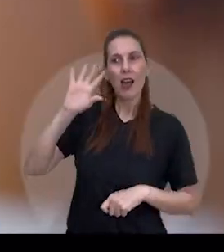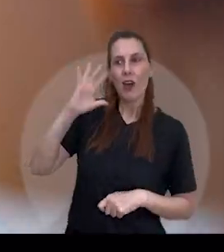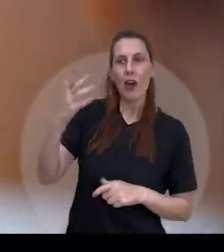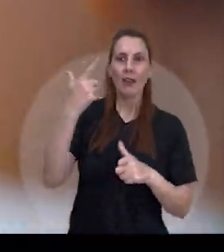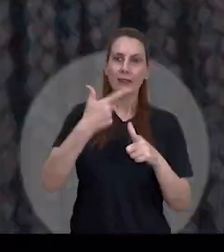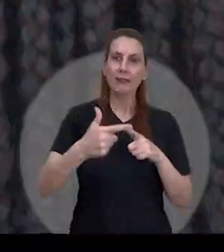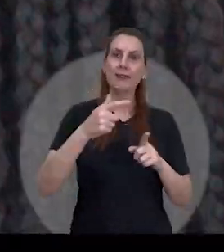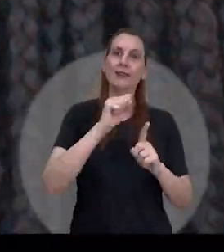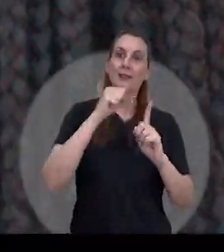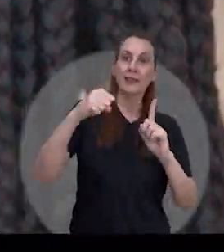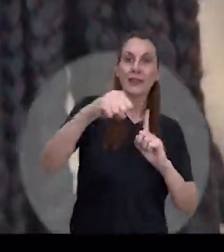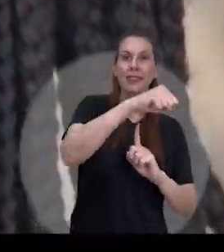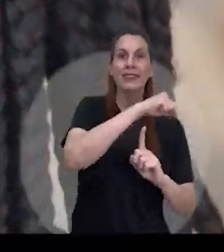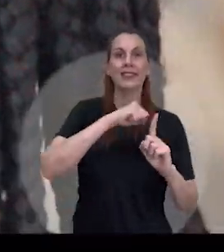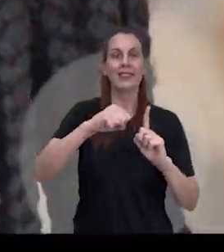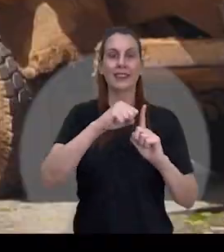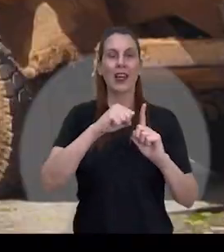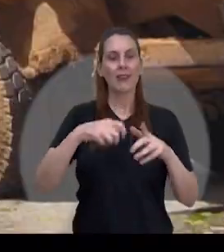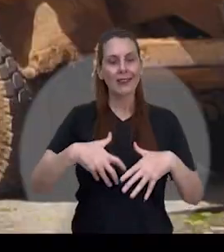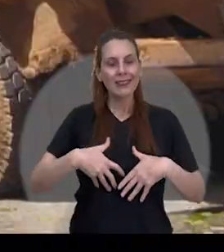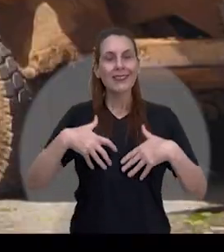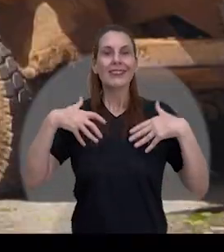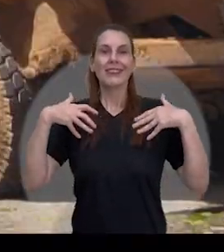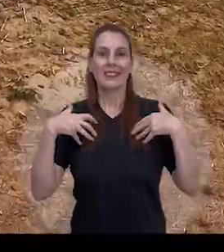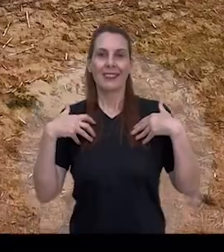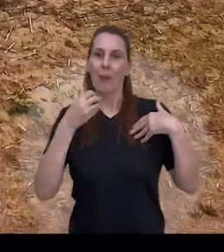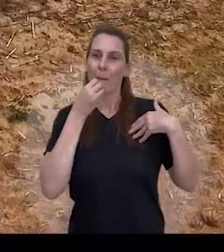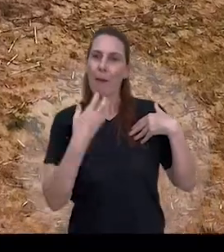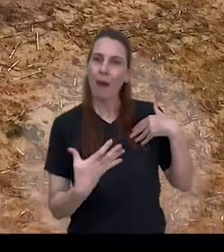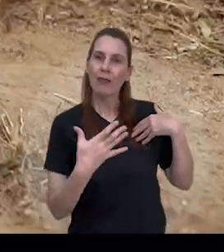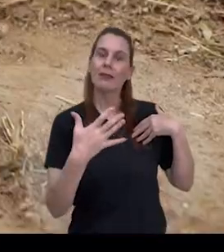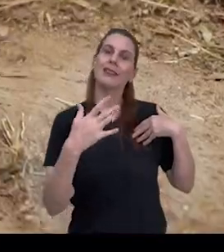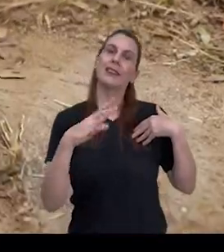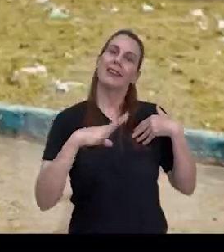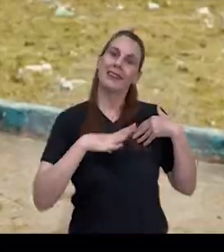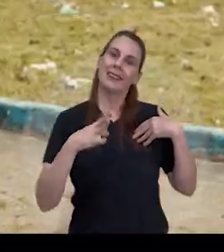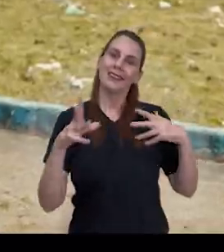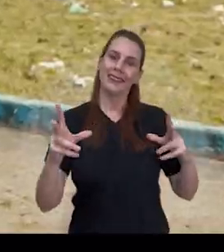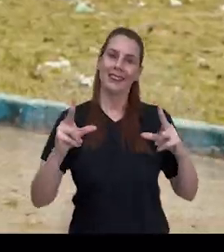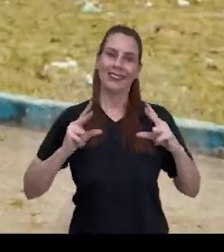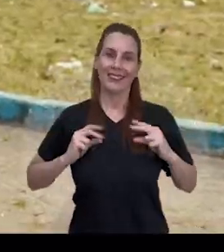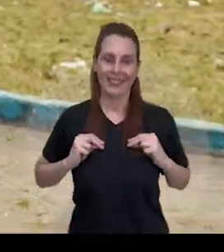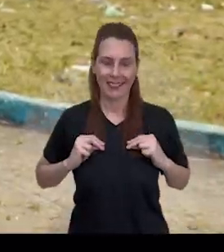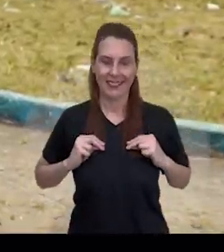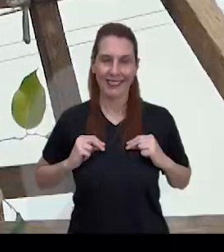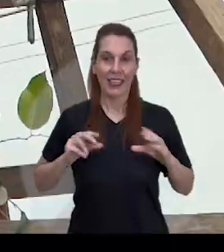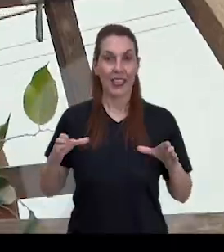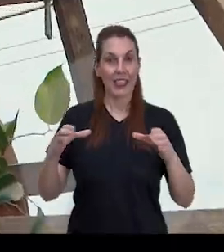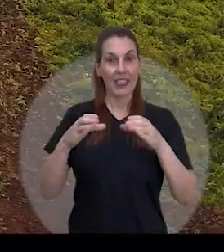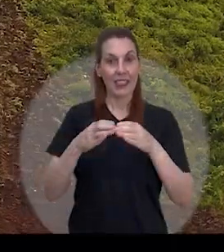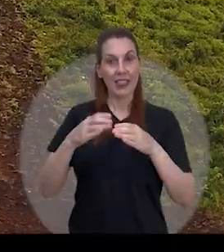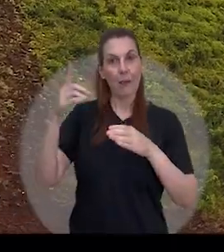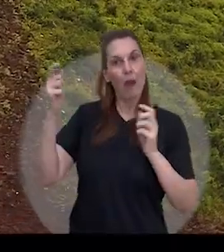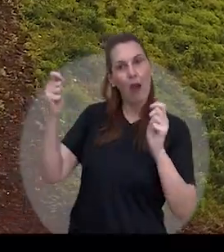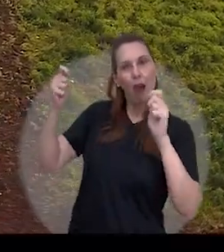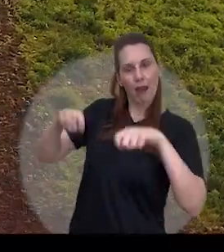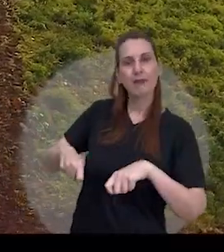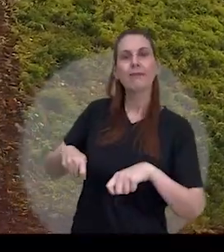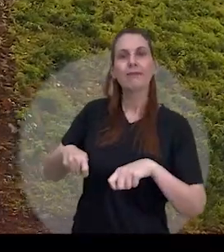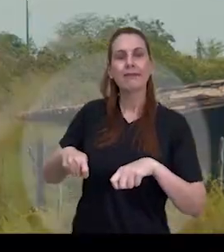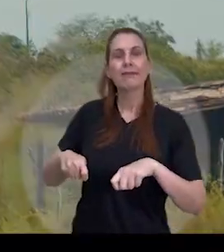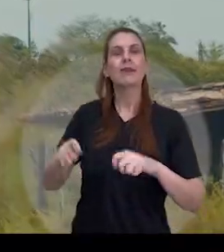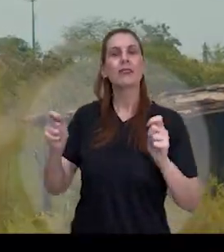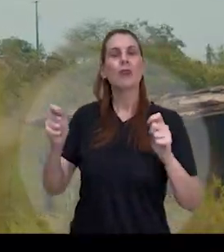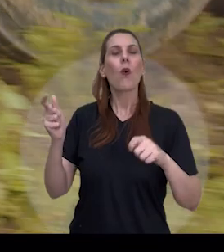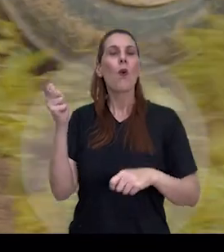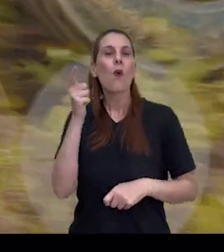promovendo alternativas de solução social e o bem-estar que a nossa cidade merece. Com uma equipe competente